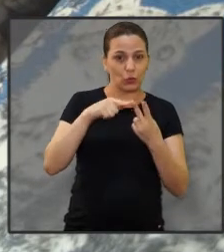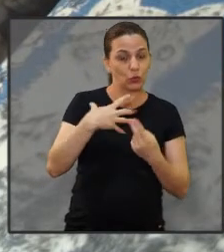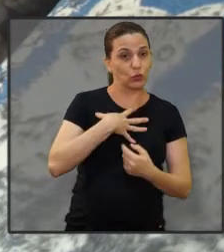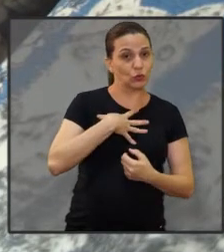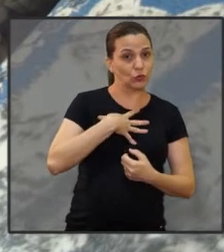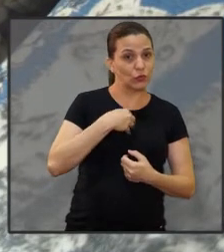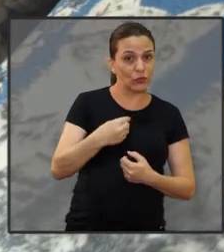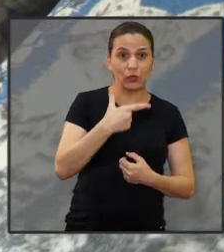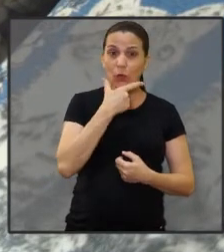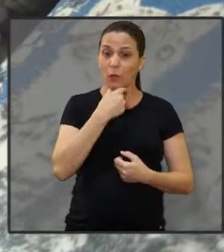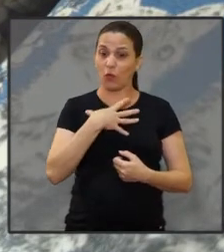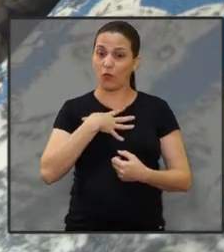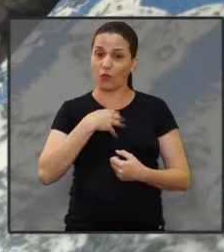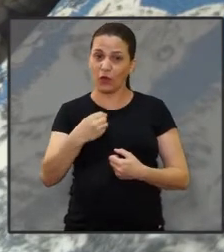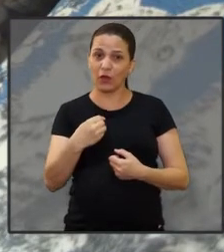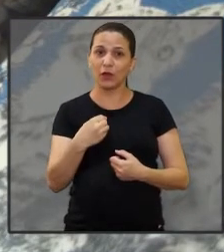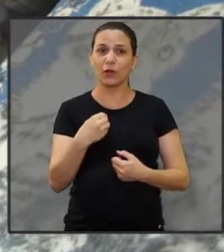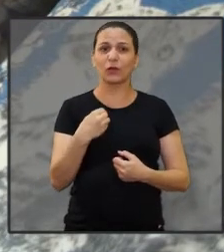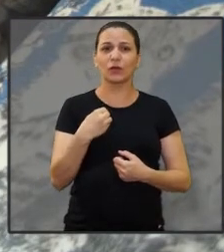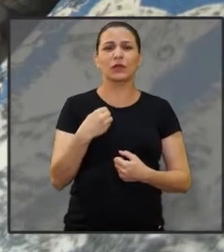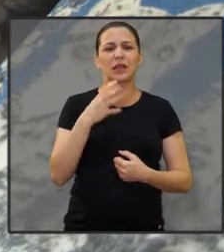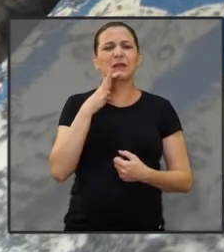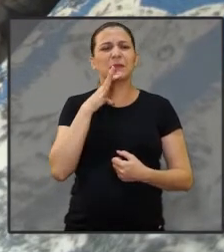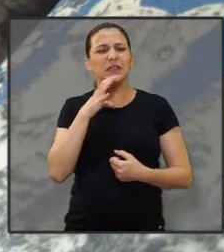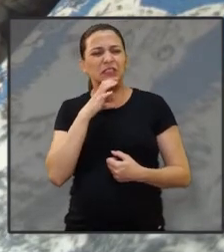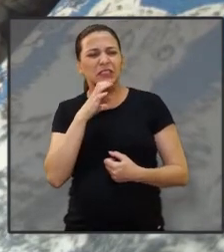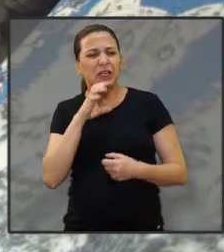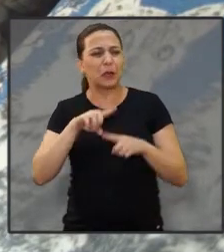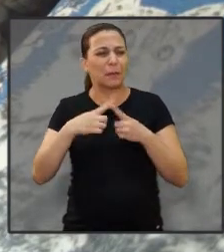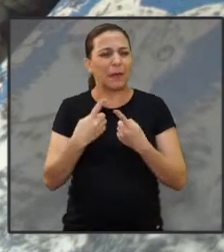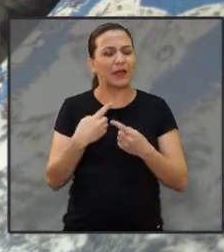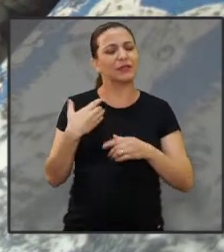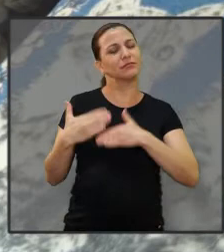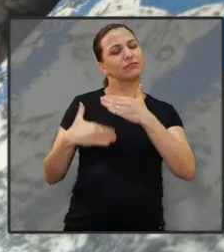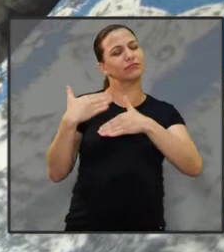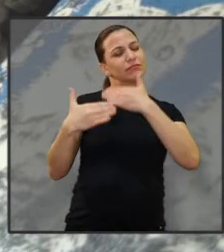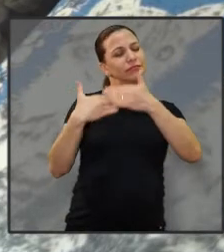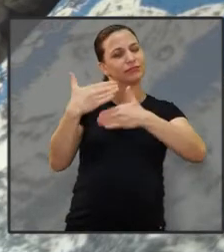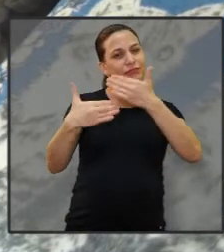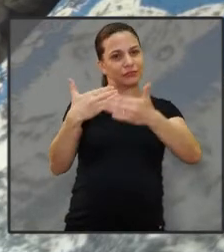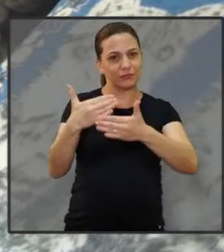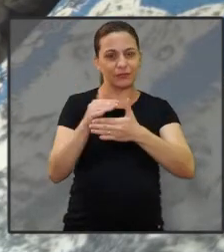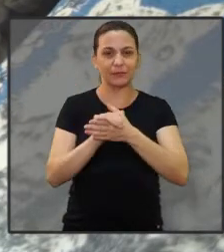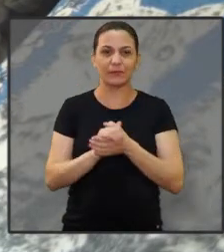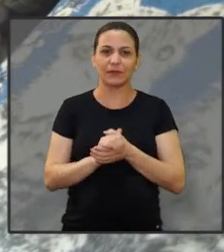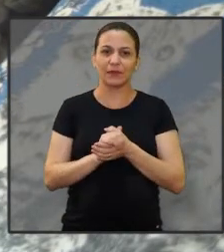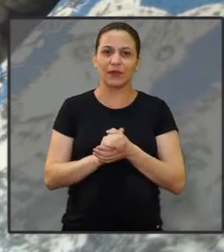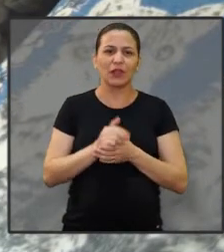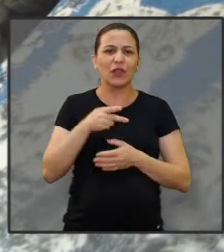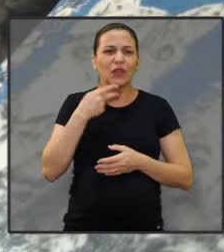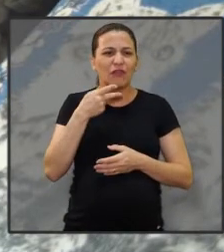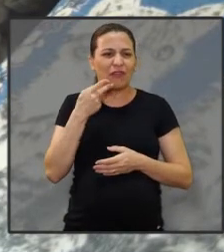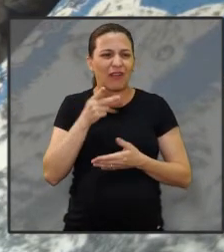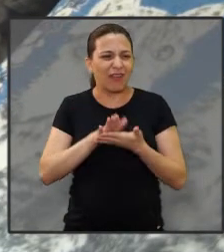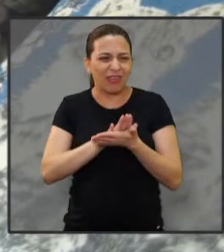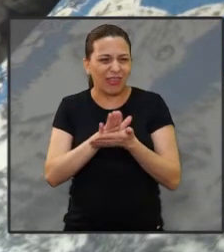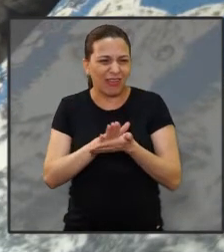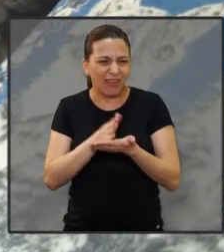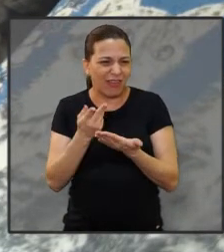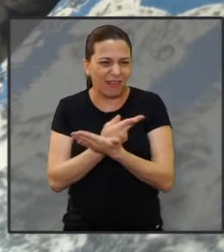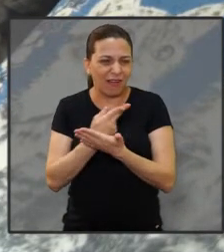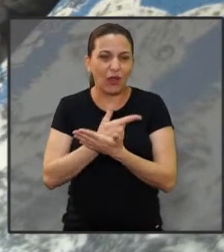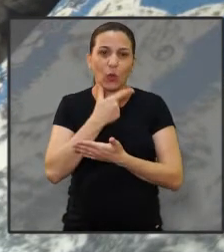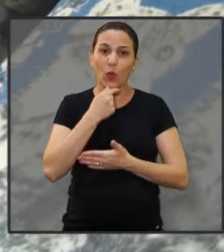muito criticada, mas não dei bola, criei meus filhos. Você entendeu? Então, eu não vou falar mal dos homens.